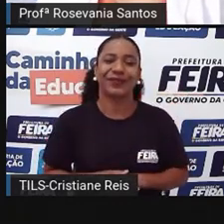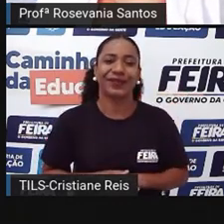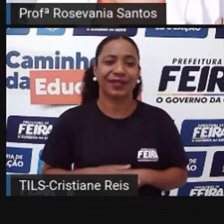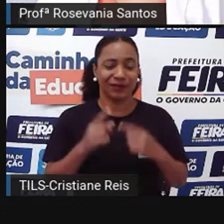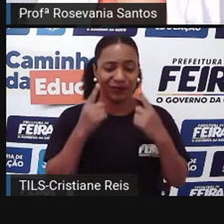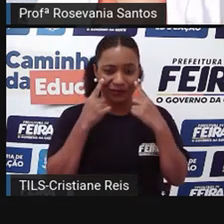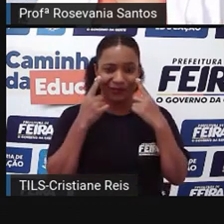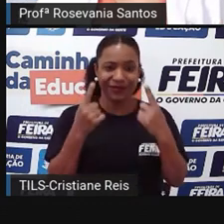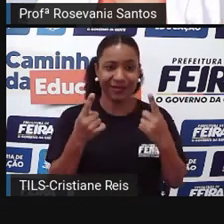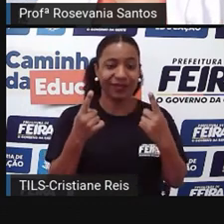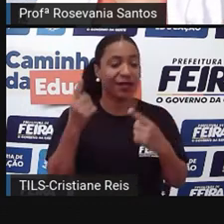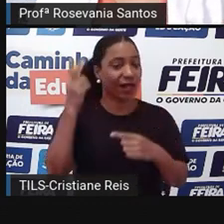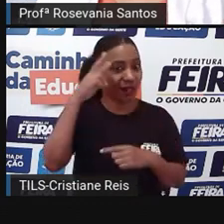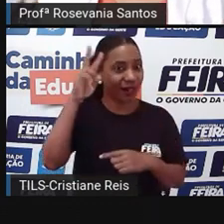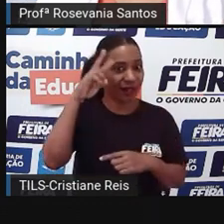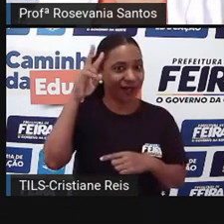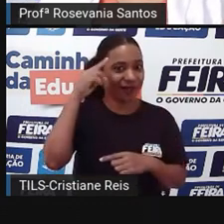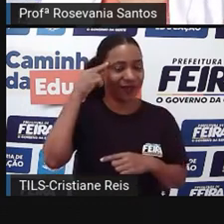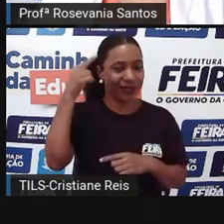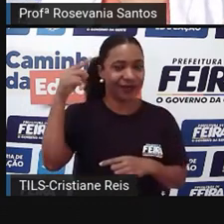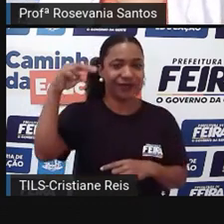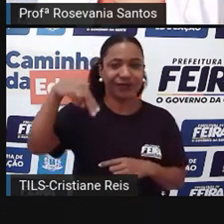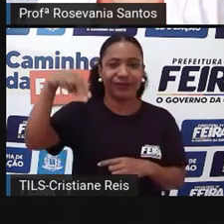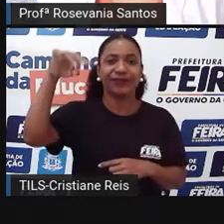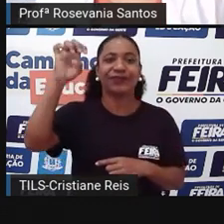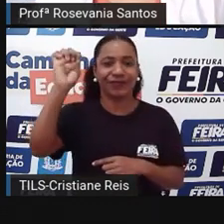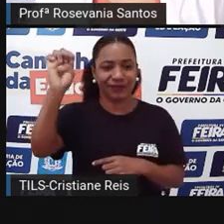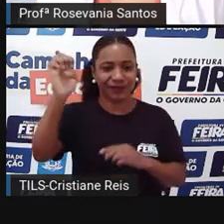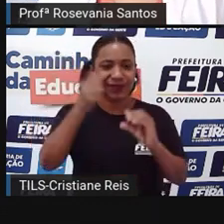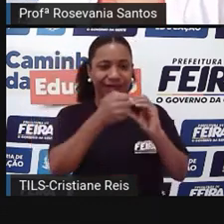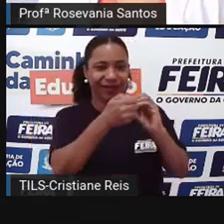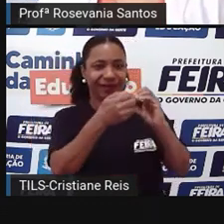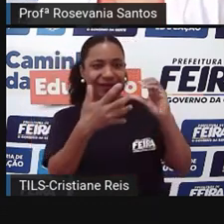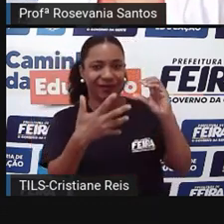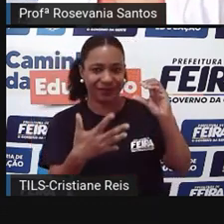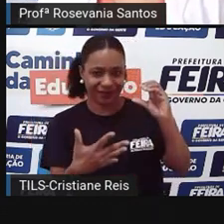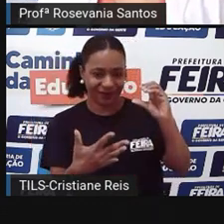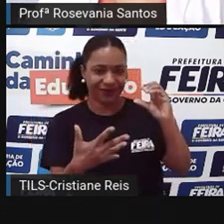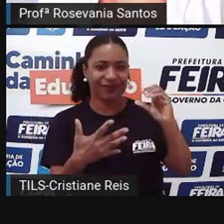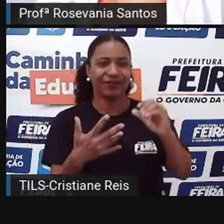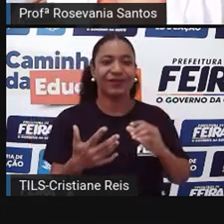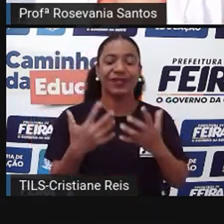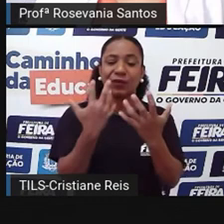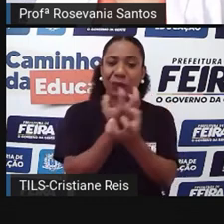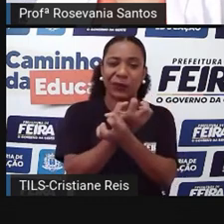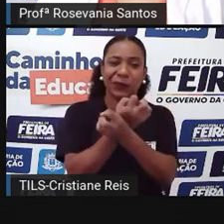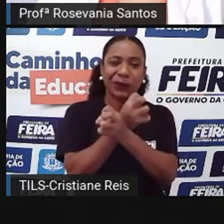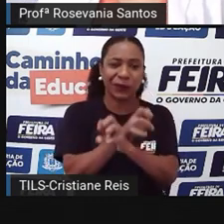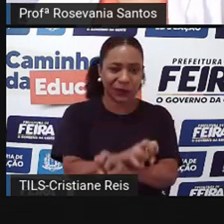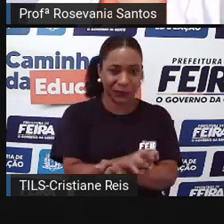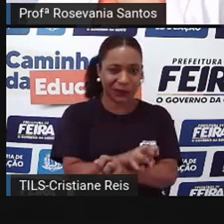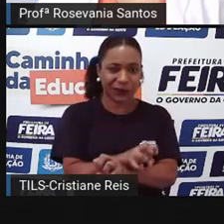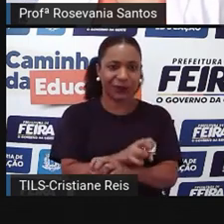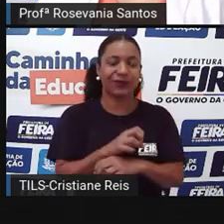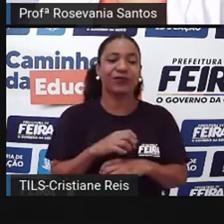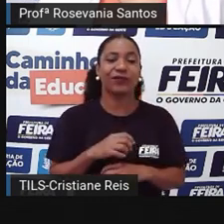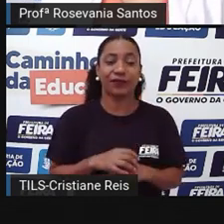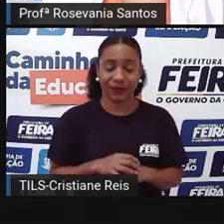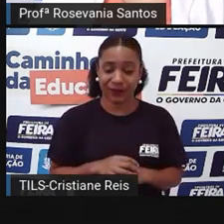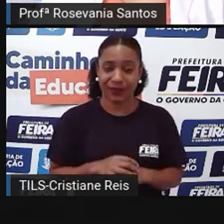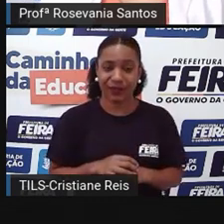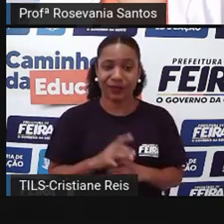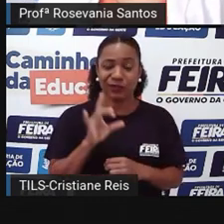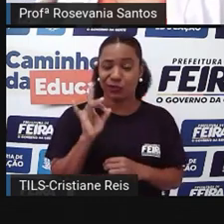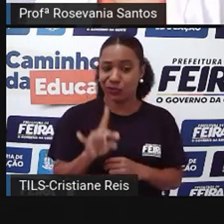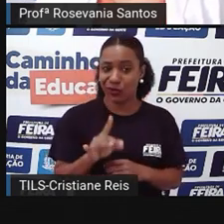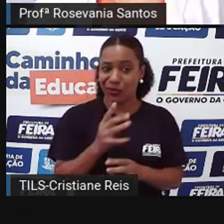né, que tem essa característica que quase todo mundo presta atenção, que é do, né, do sertão, mas a gente deve entender que ela não